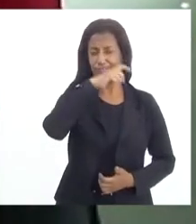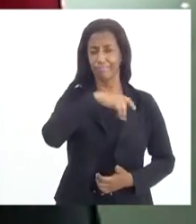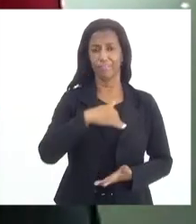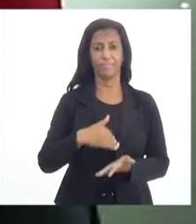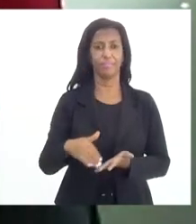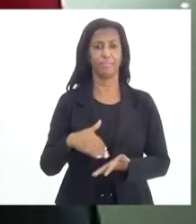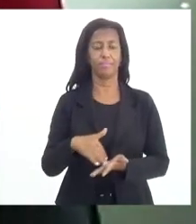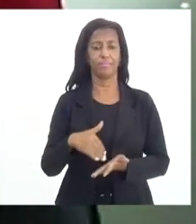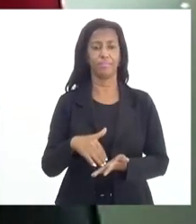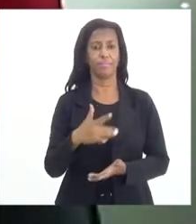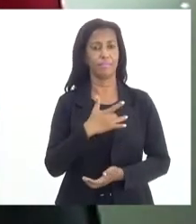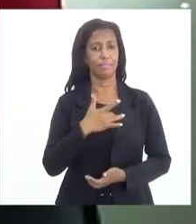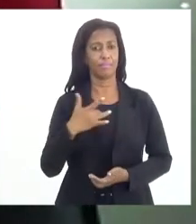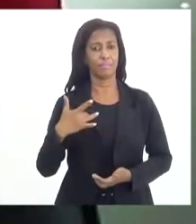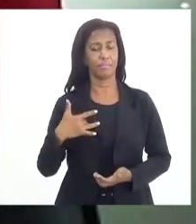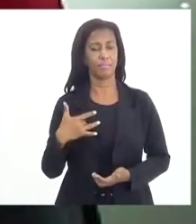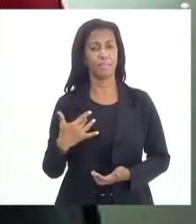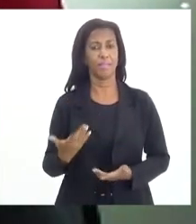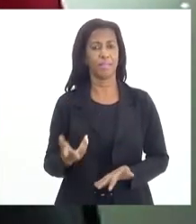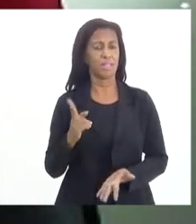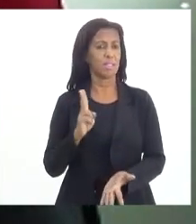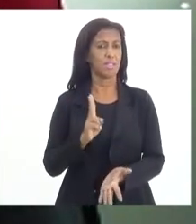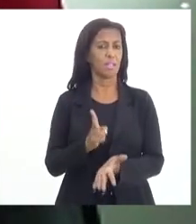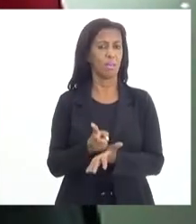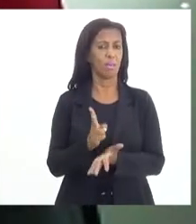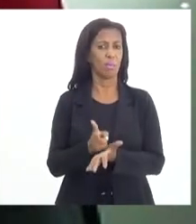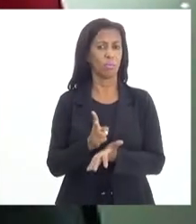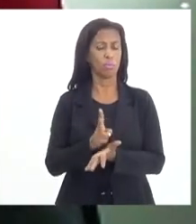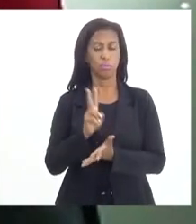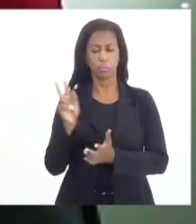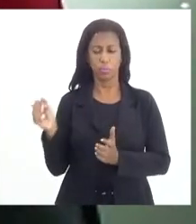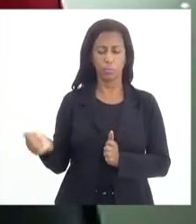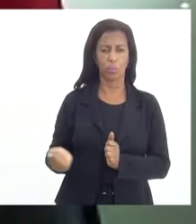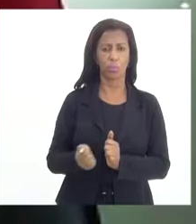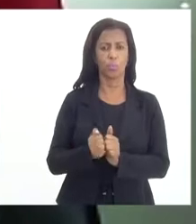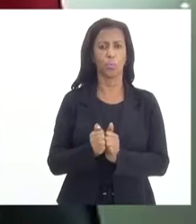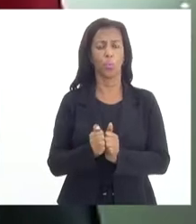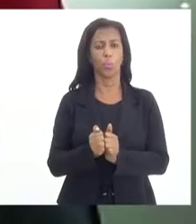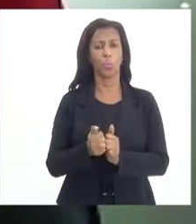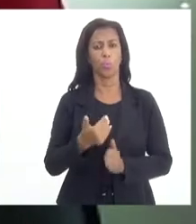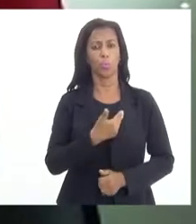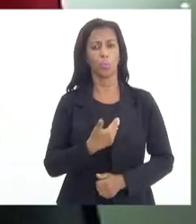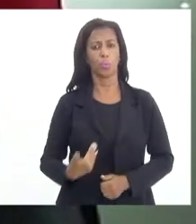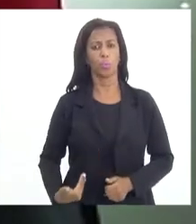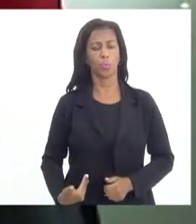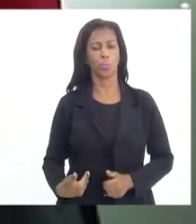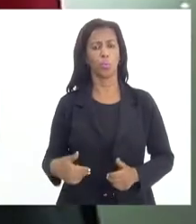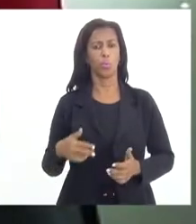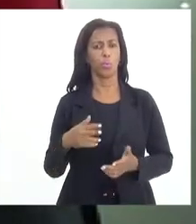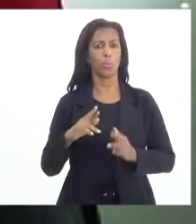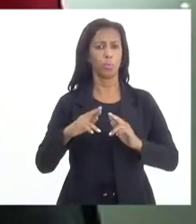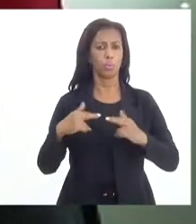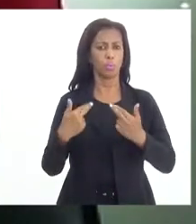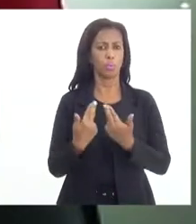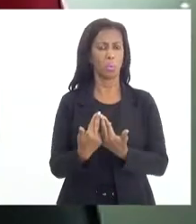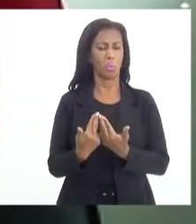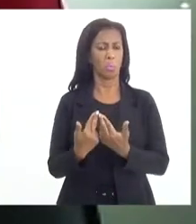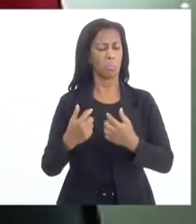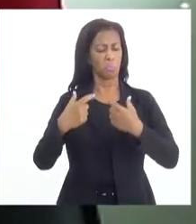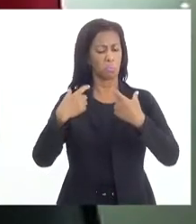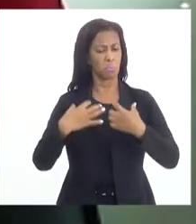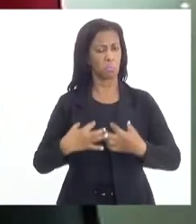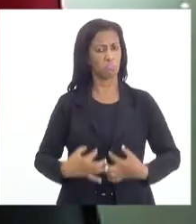Secretaria de Saúde e que sempre teve conosco e com a causa pública um comportamento ímpar